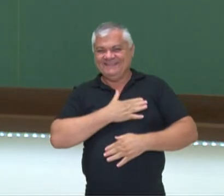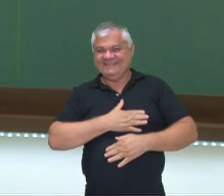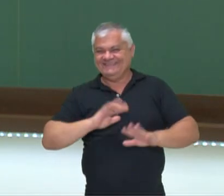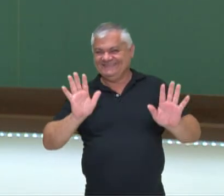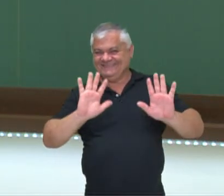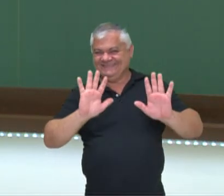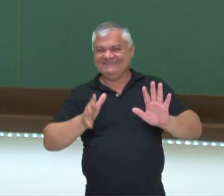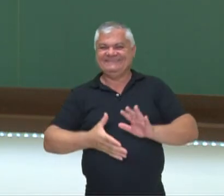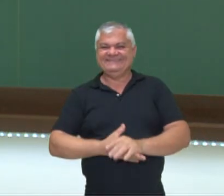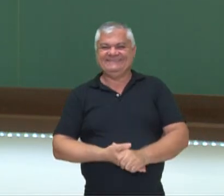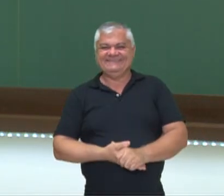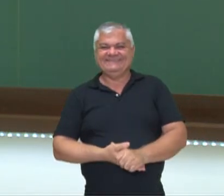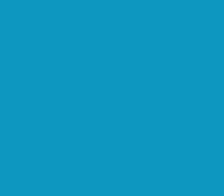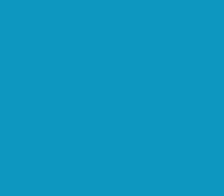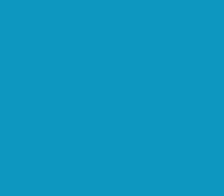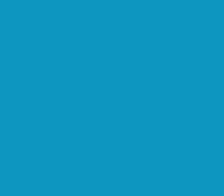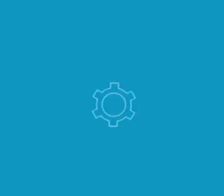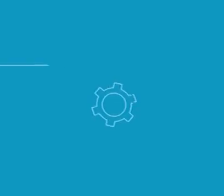Até breve!